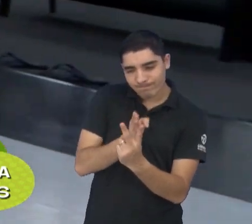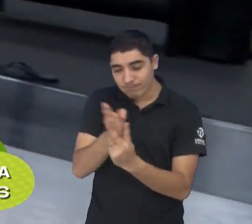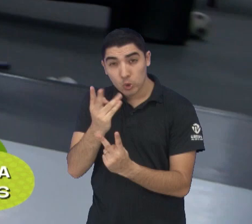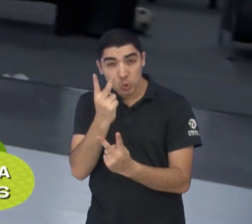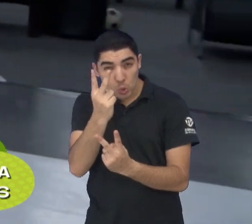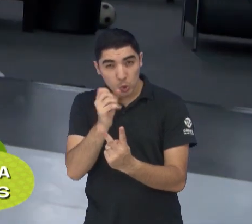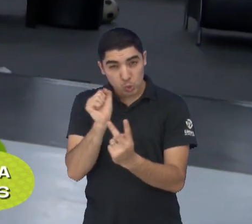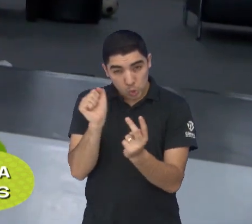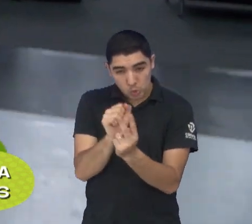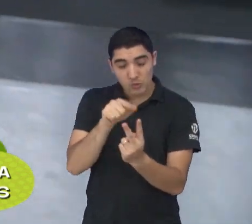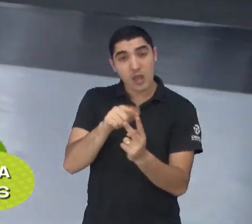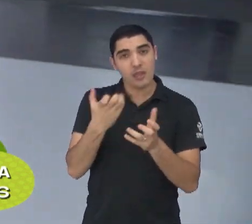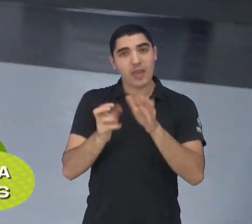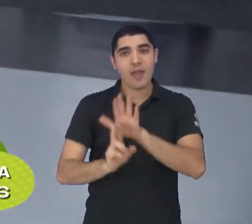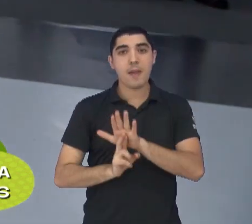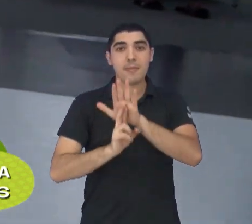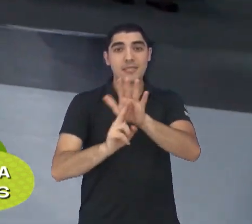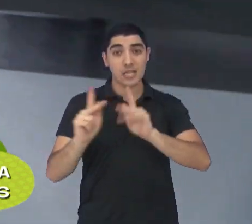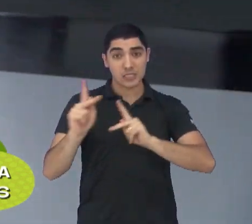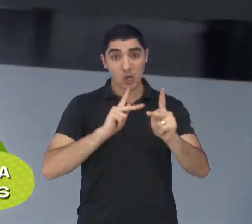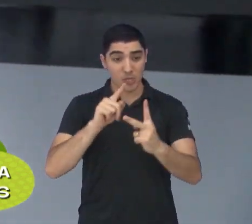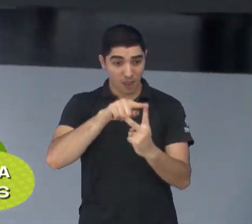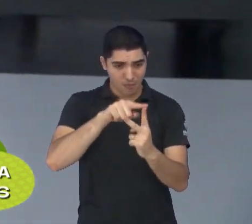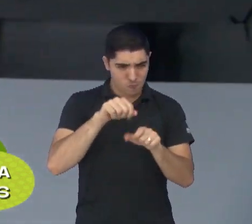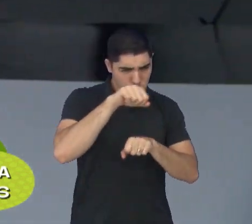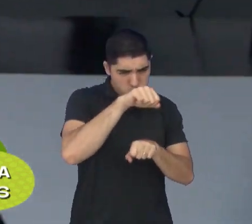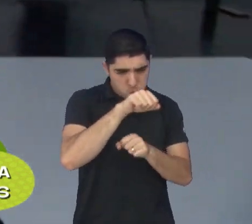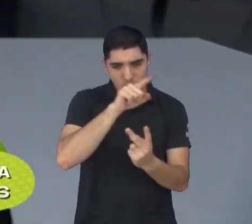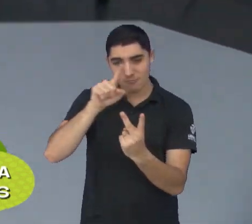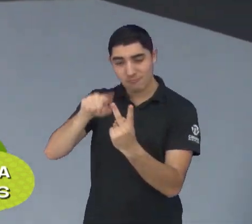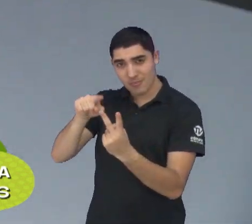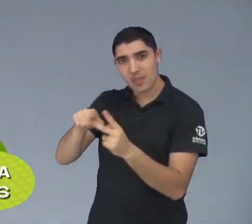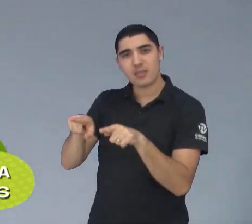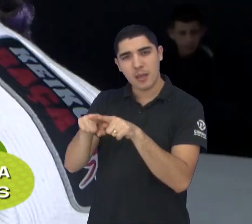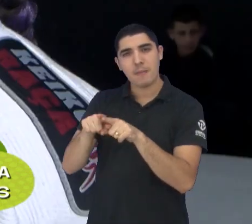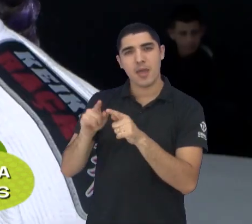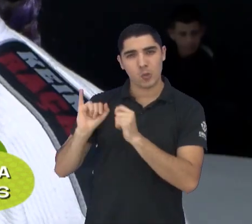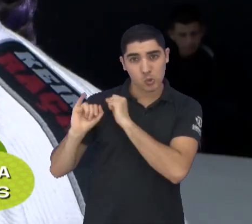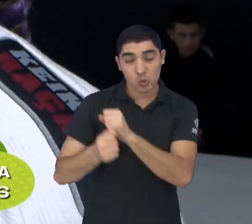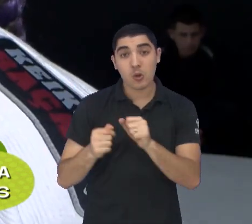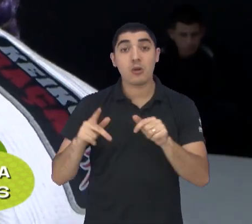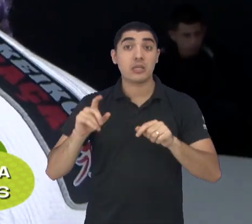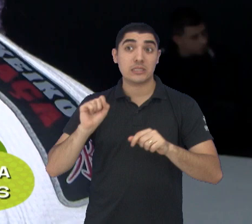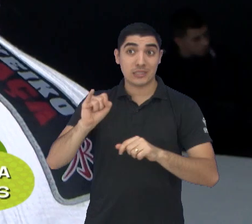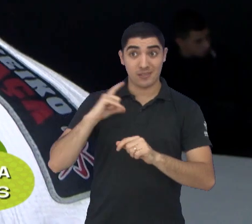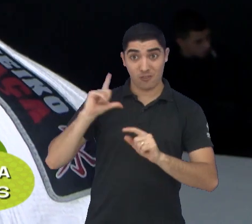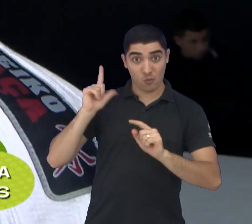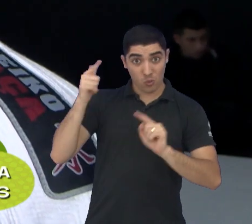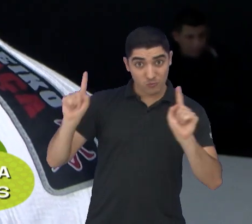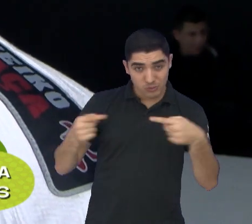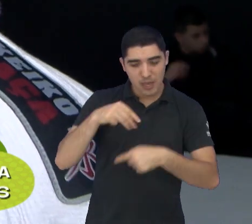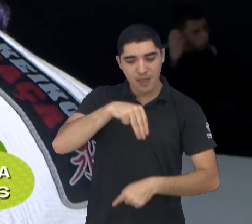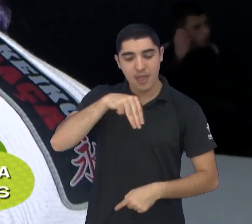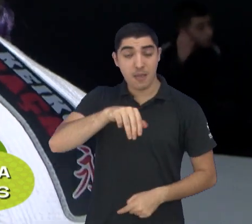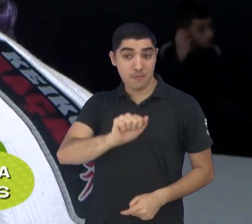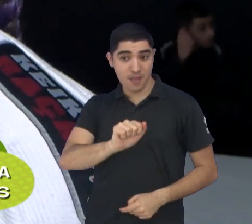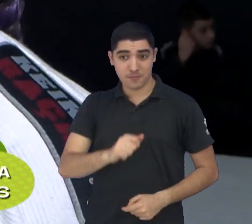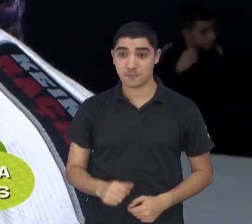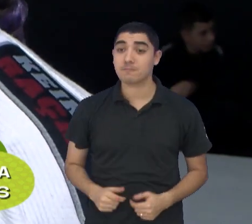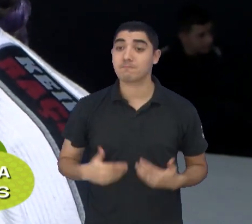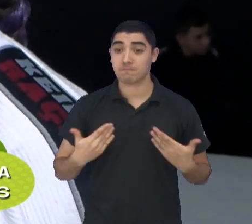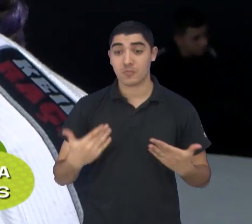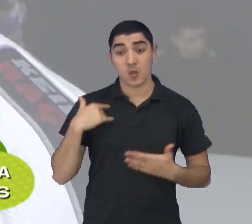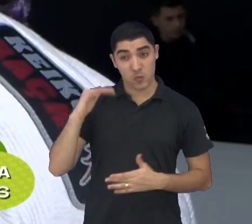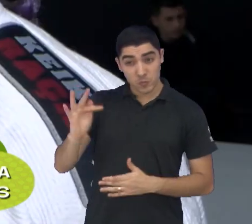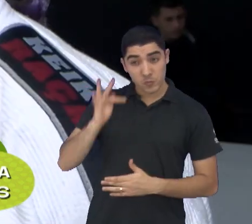e representar São José dos Campos em eventos de MMA. Eu estou fazendo o jiu-jitsu com a intenção de, mais para